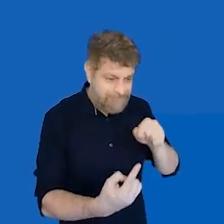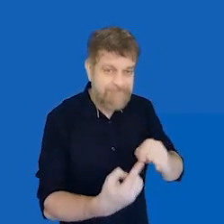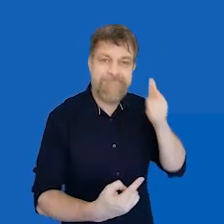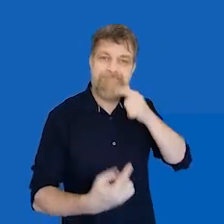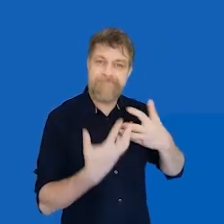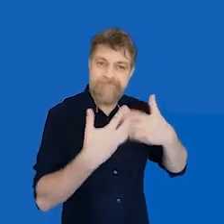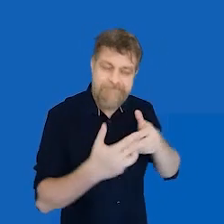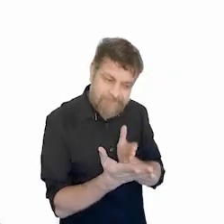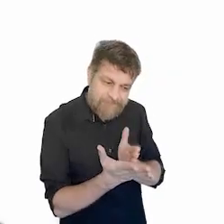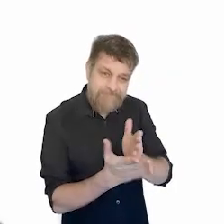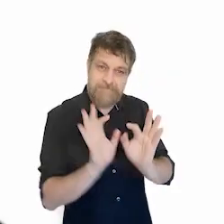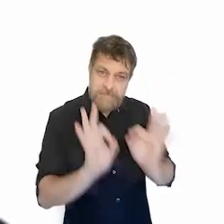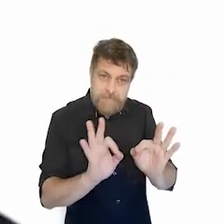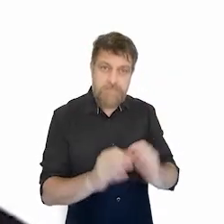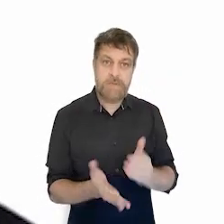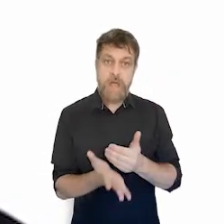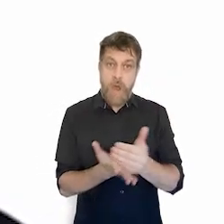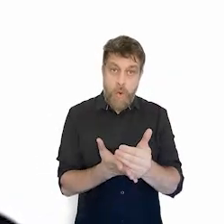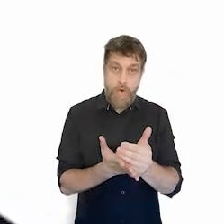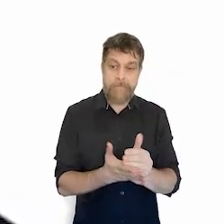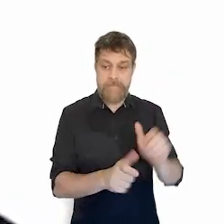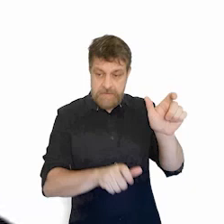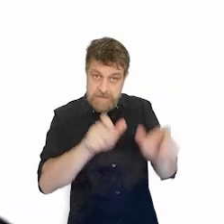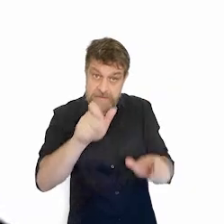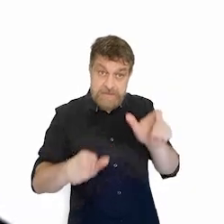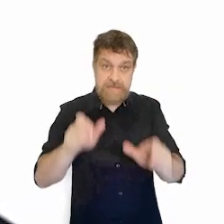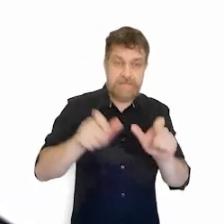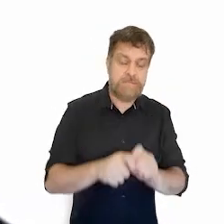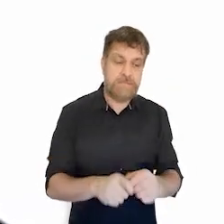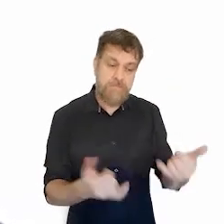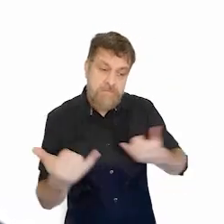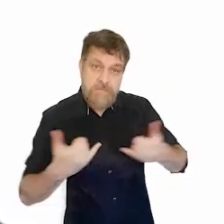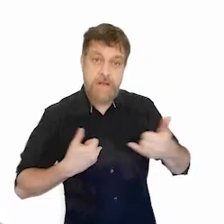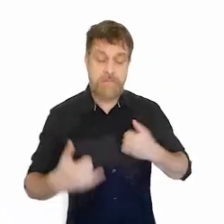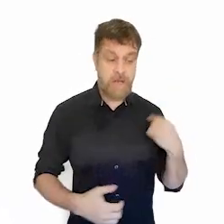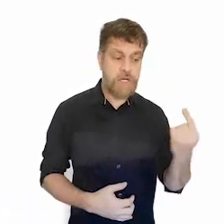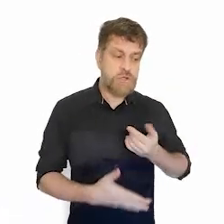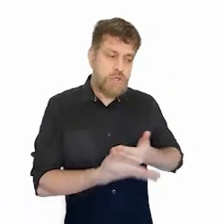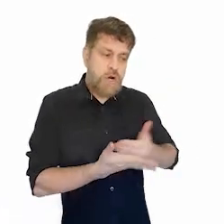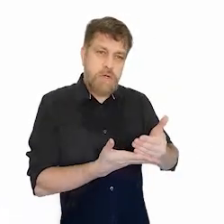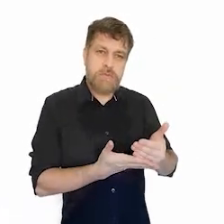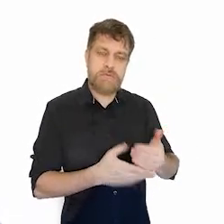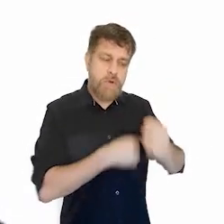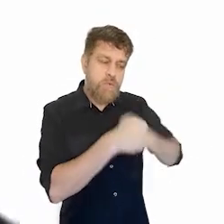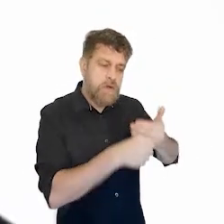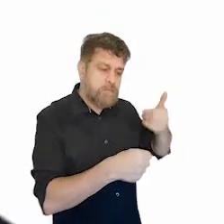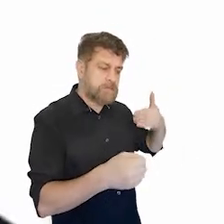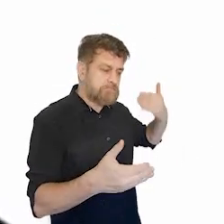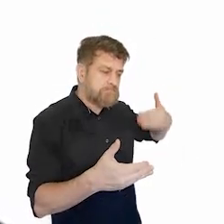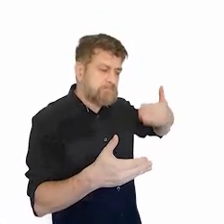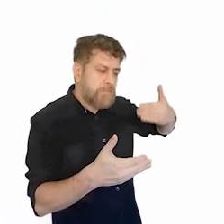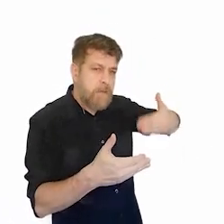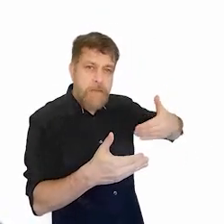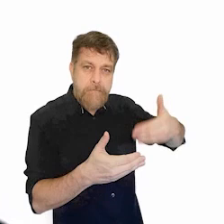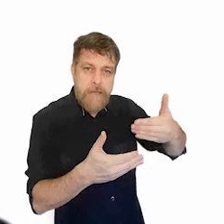caminho certo. E esse é o começo dessa jornada. É algo que, como a Yanda falou, a gente começou fazendo isso ano passado, a gente